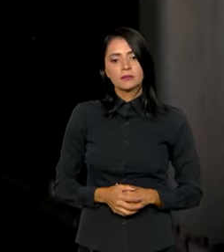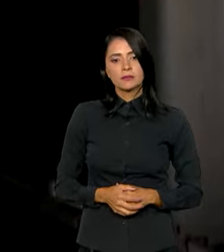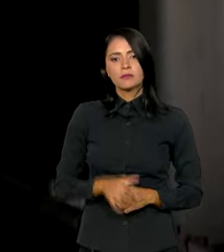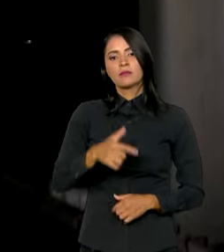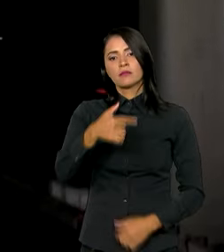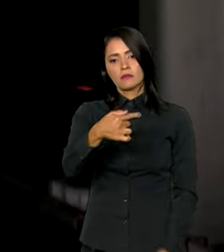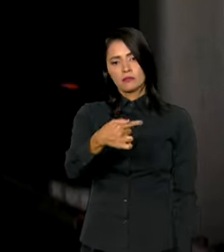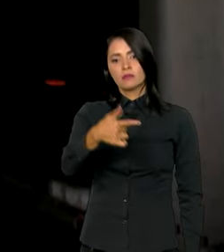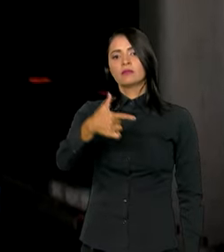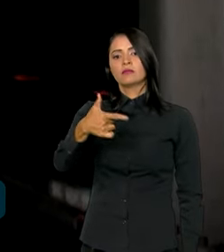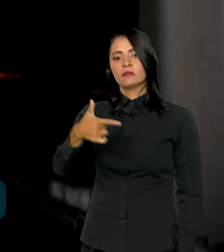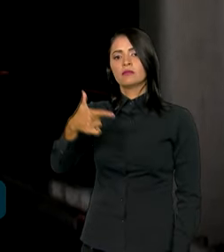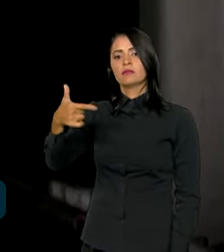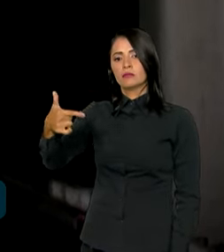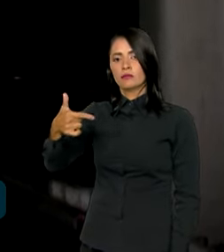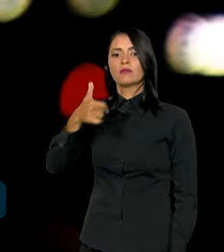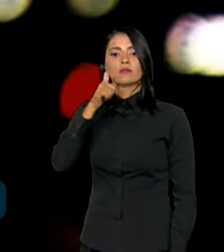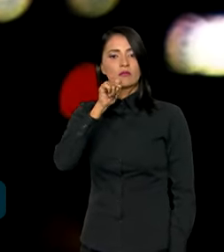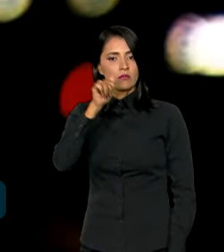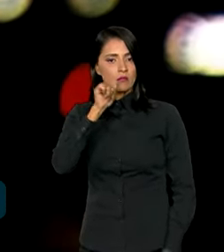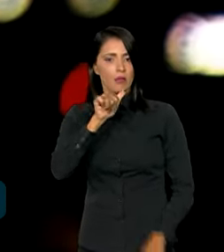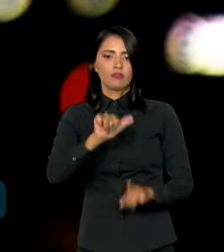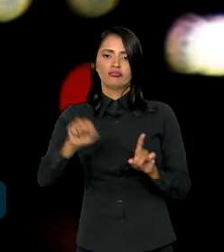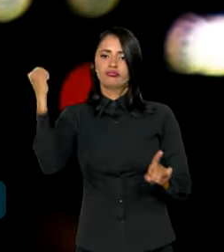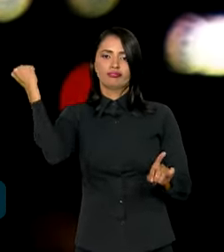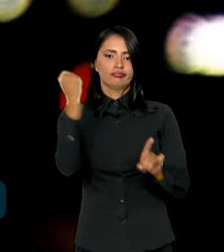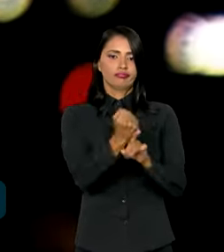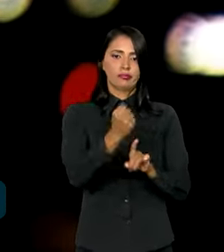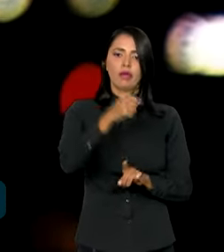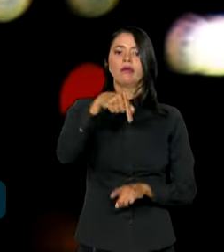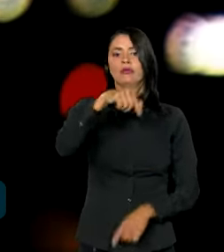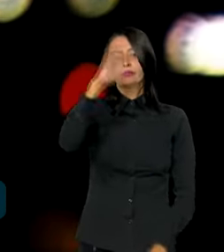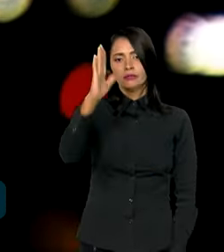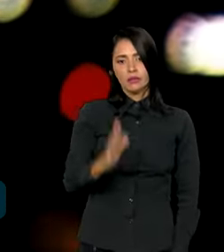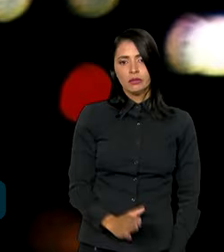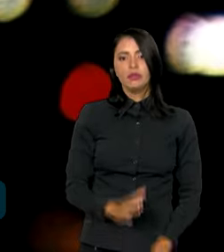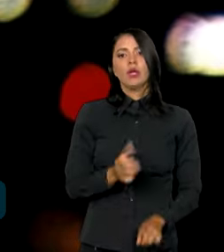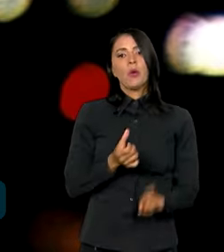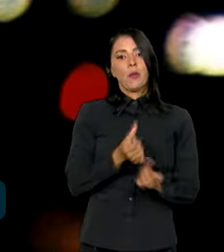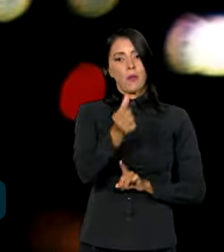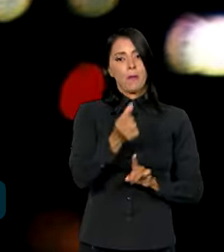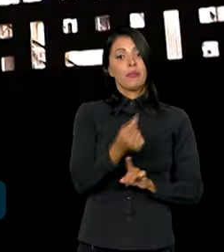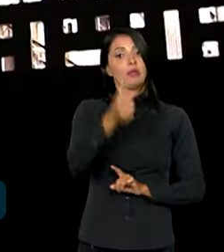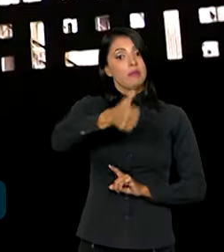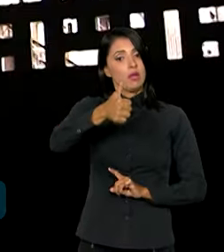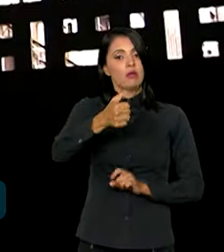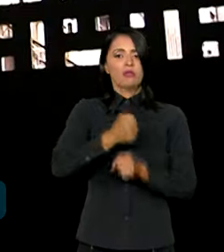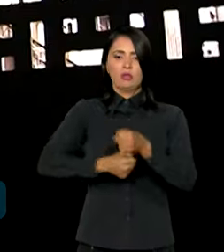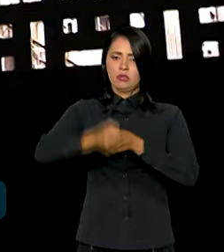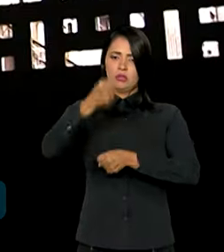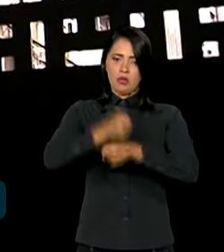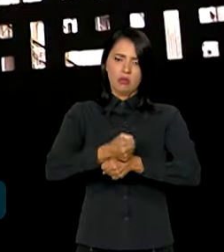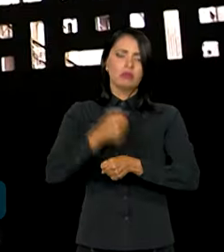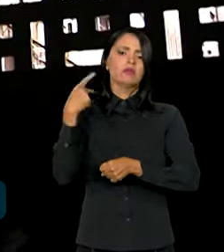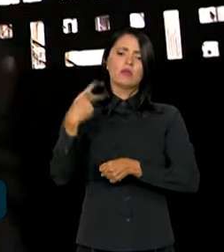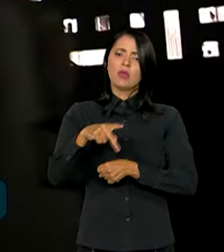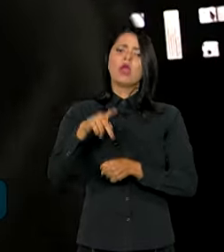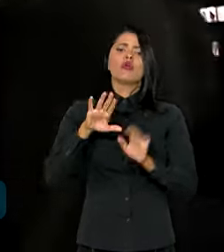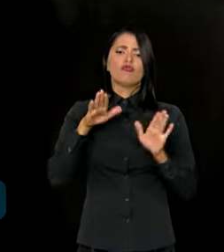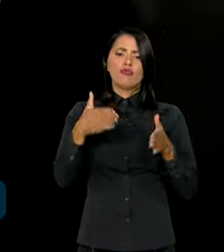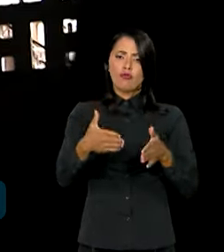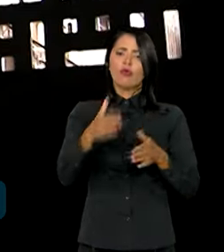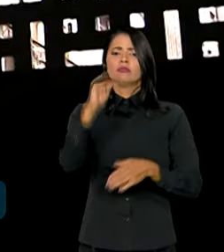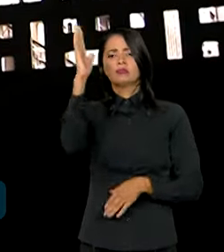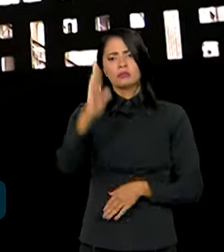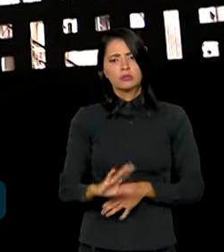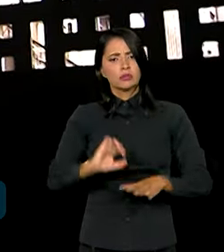722 mulheres foram assassinadas no Brasil no primeiro semestre do ano passado. Os dados são do Fórum Brasileiro